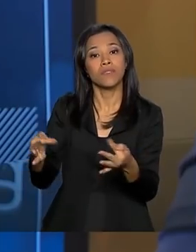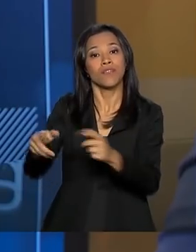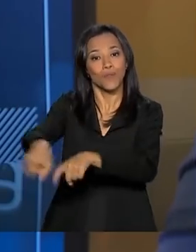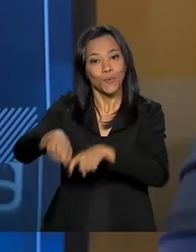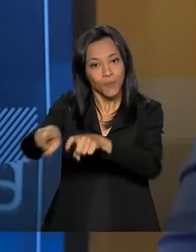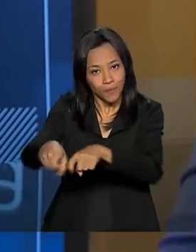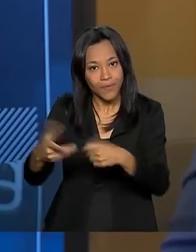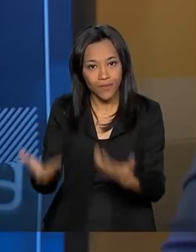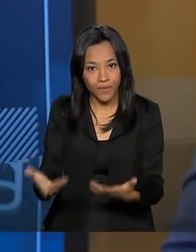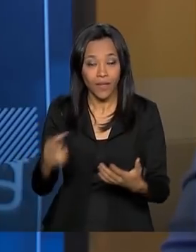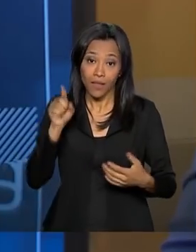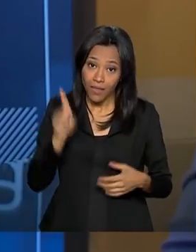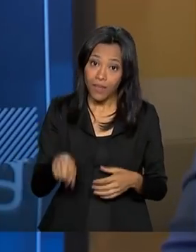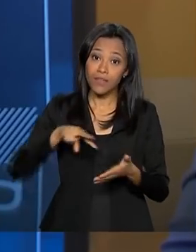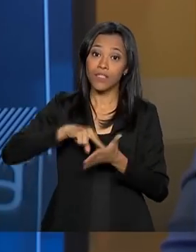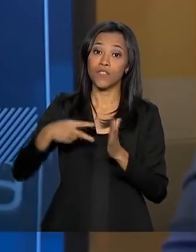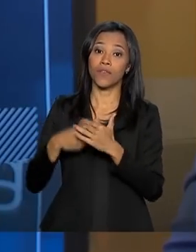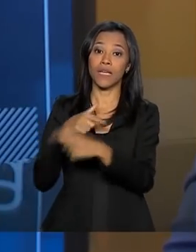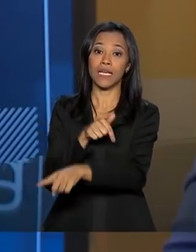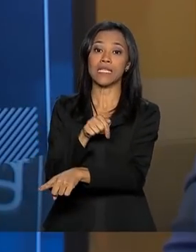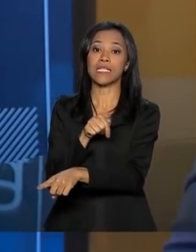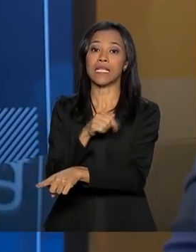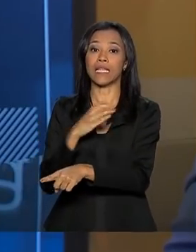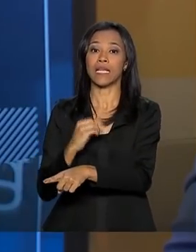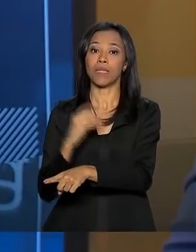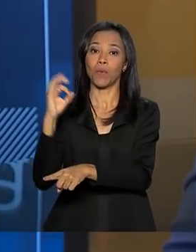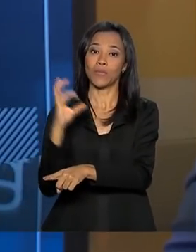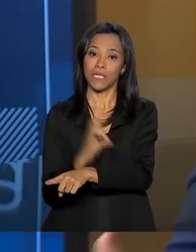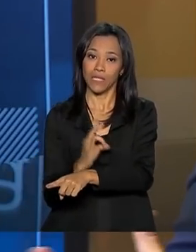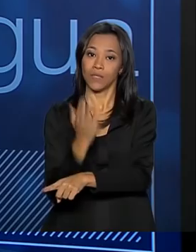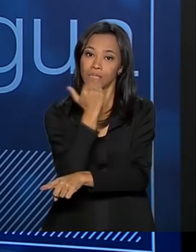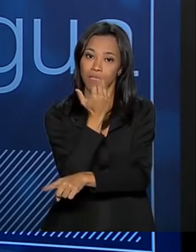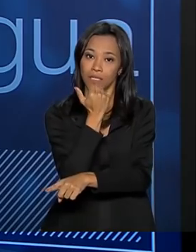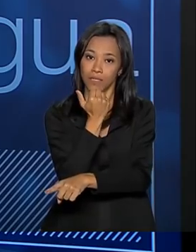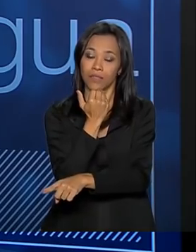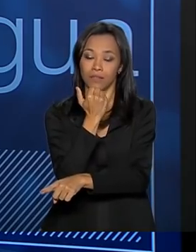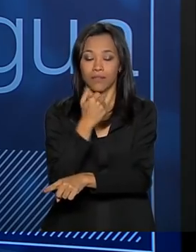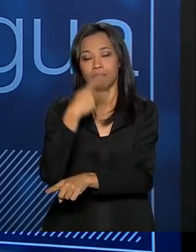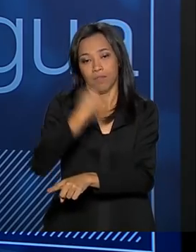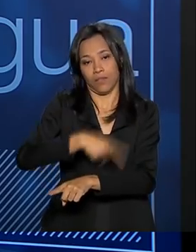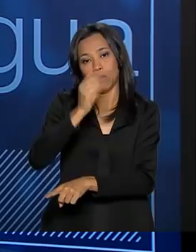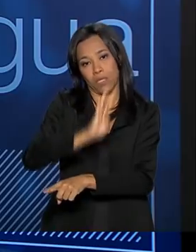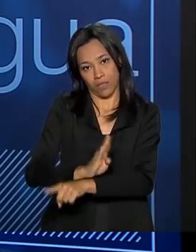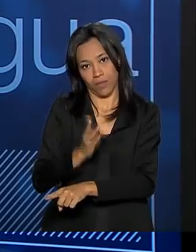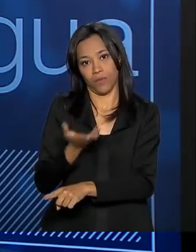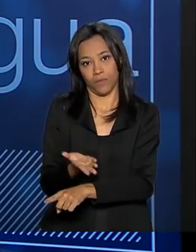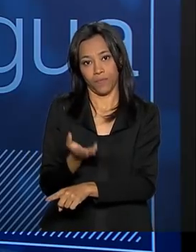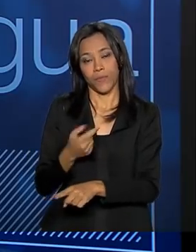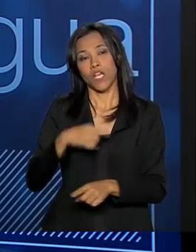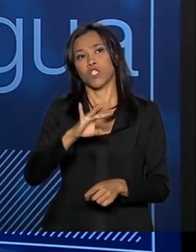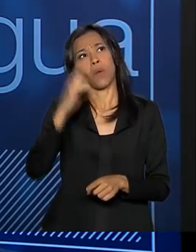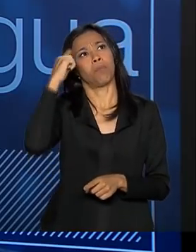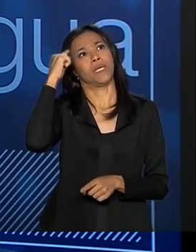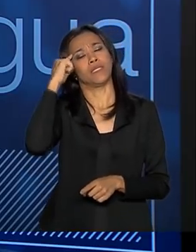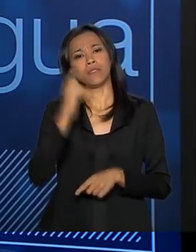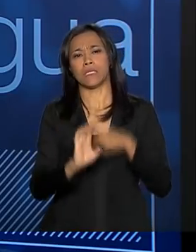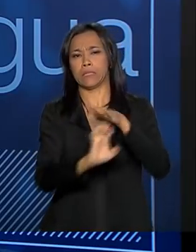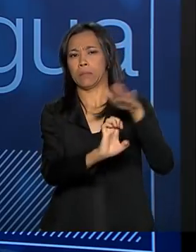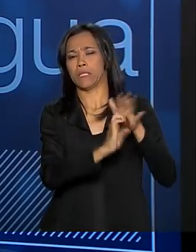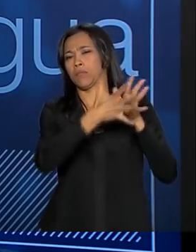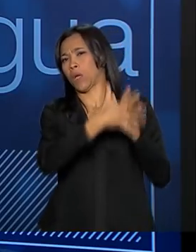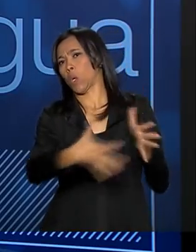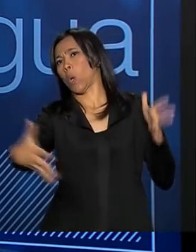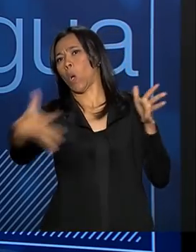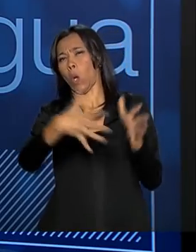responde também para os 70% dos alimentos que são consumidos no Brasil. Exatamente. A agricultura familiar, a gente às vezes só pensa no grande produtor,